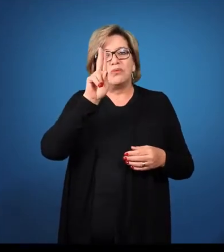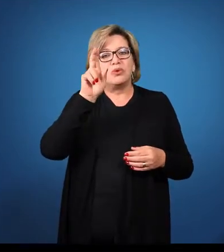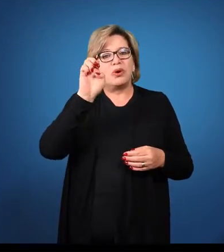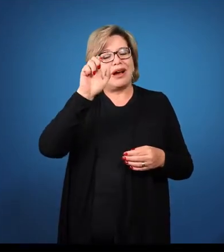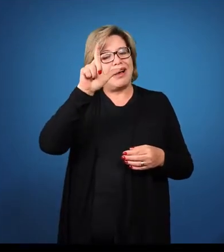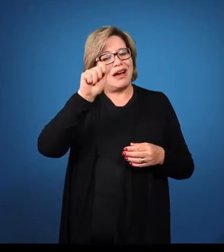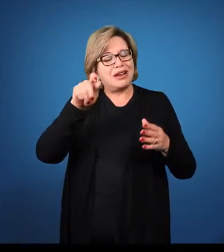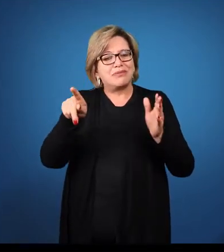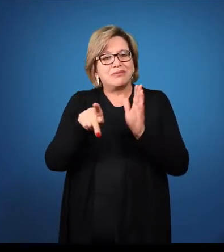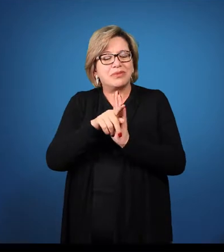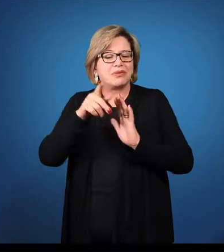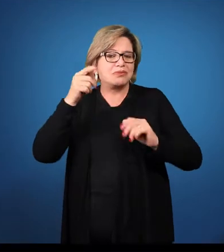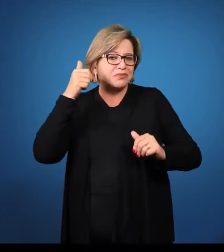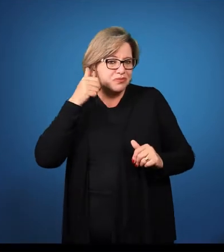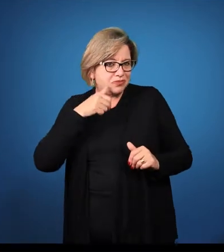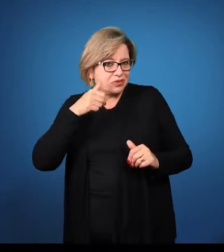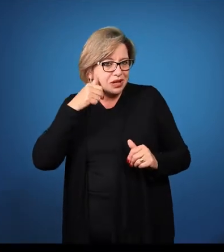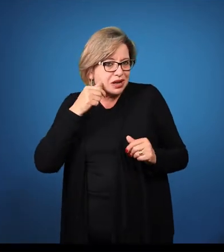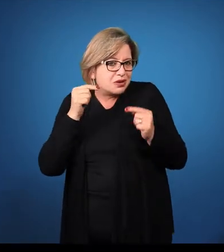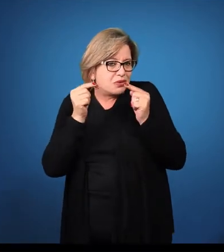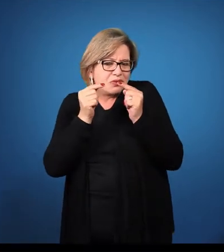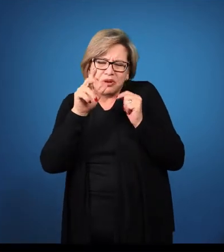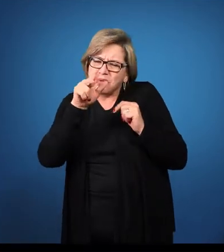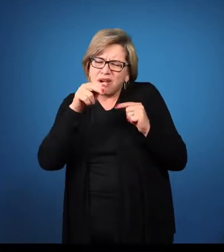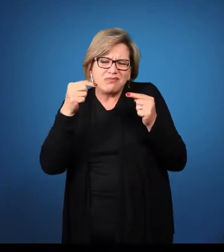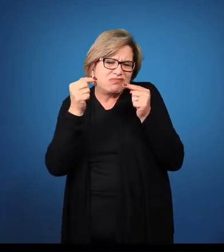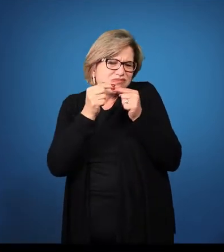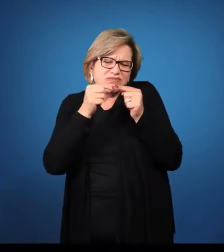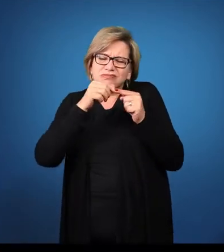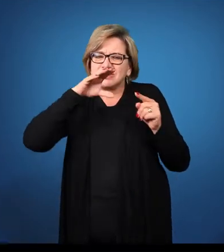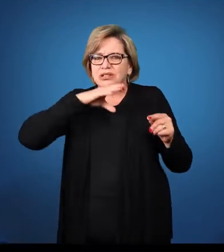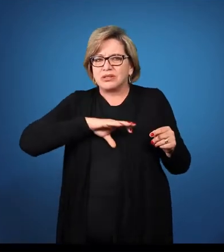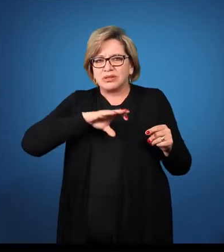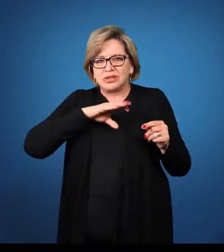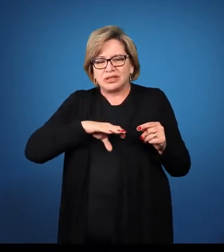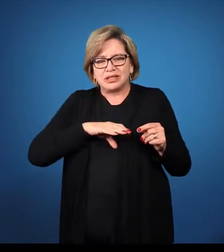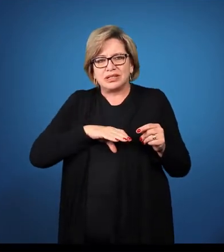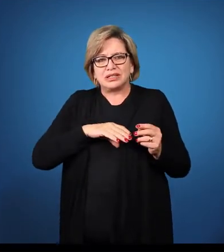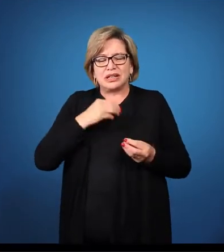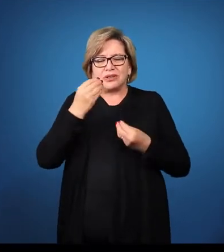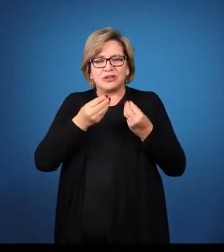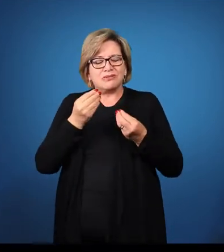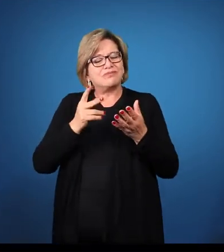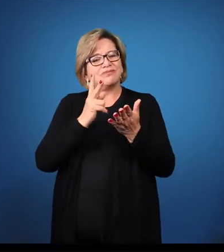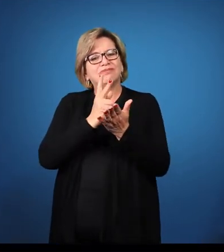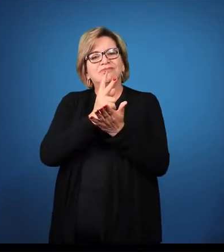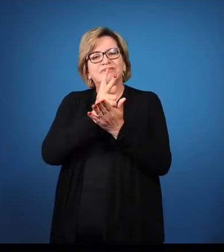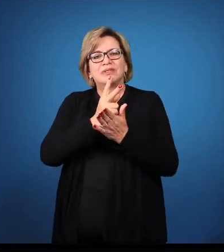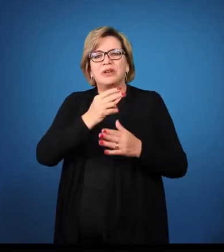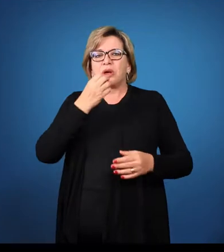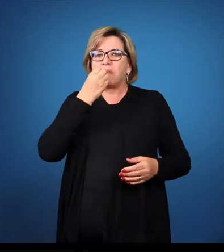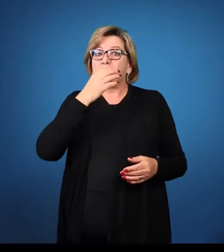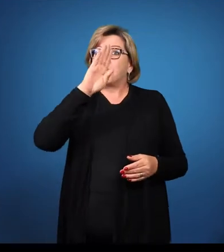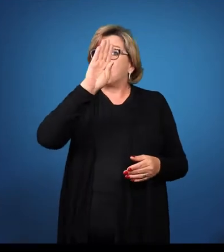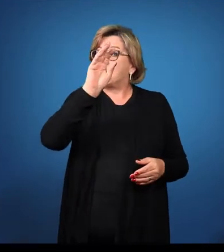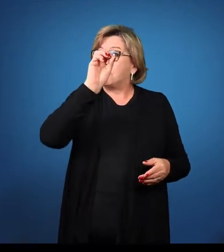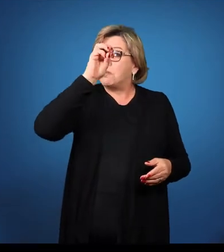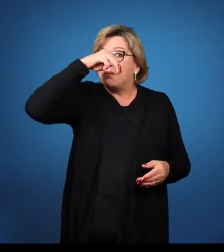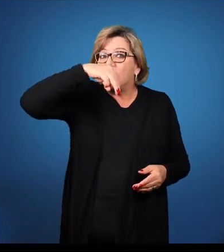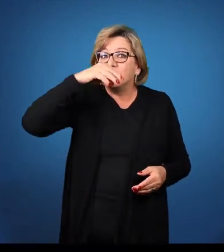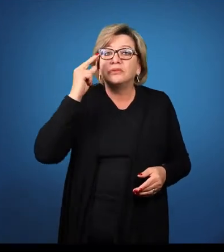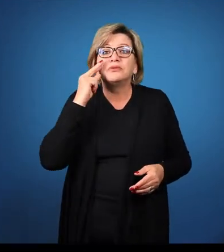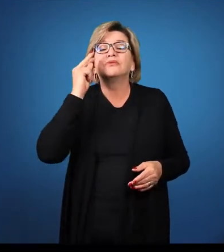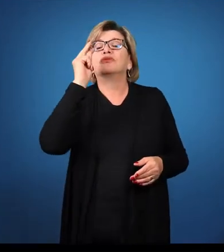fazemos a concordância no português. Se eu quero dizer vinho bom, vinho